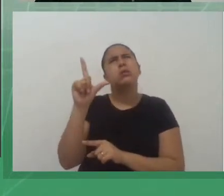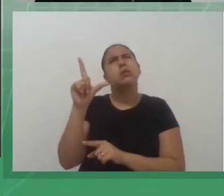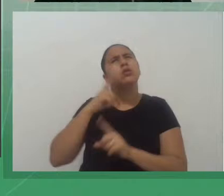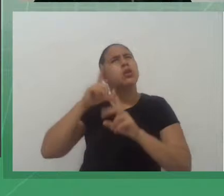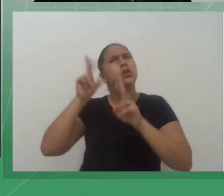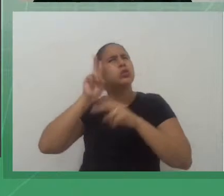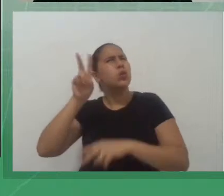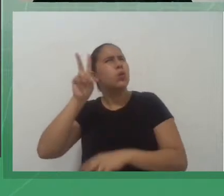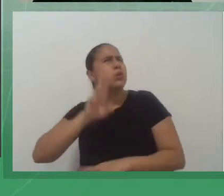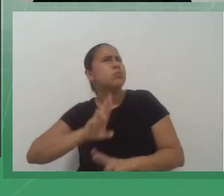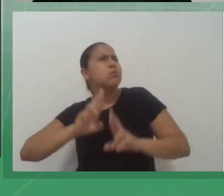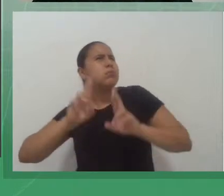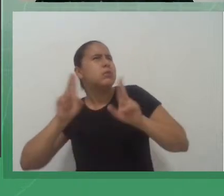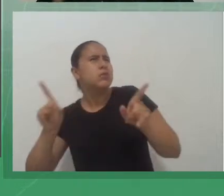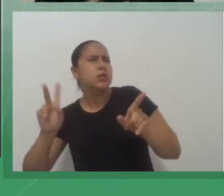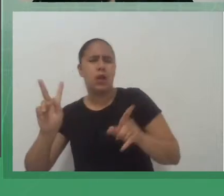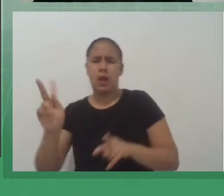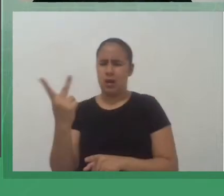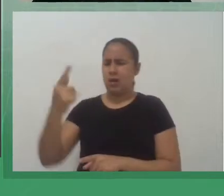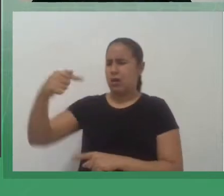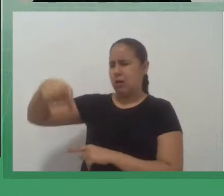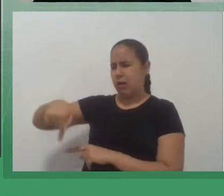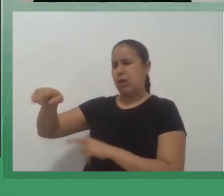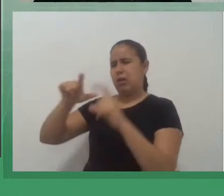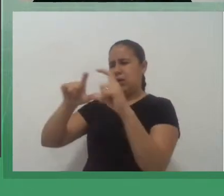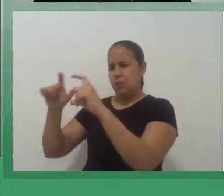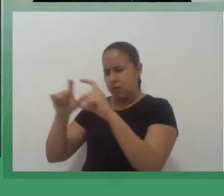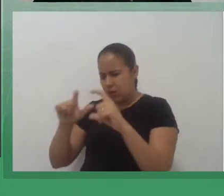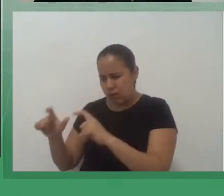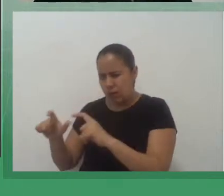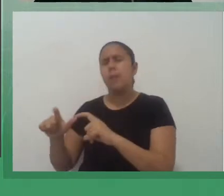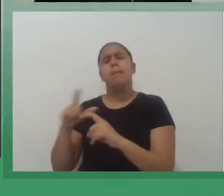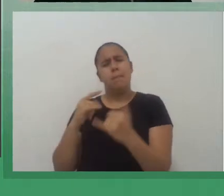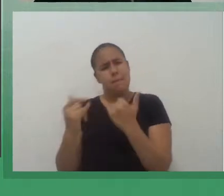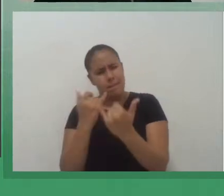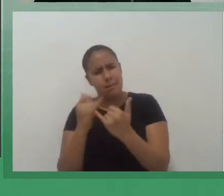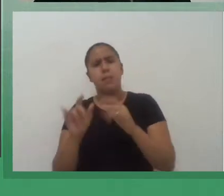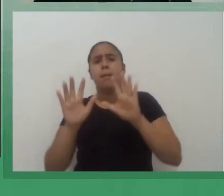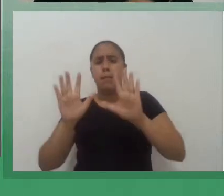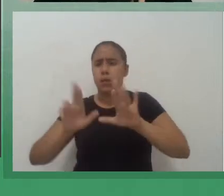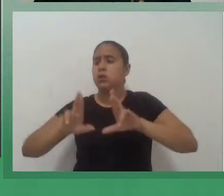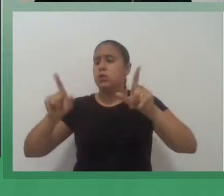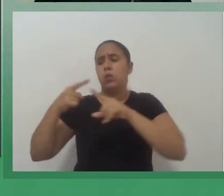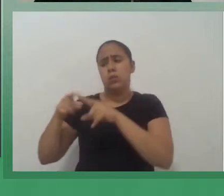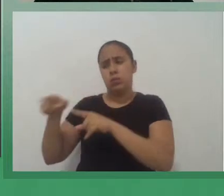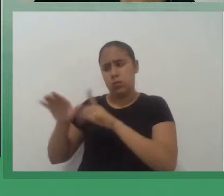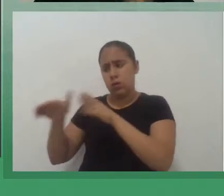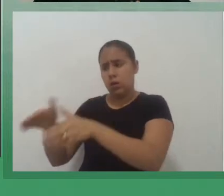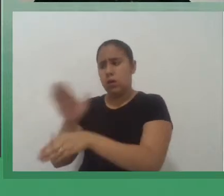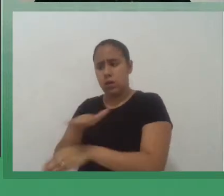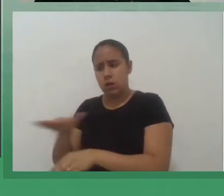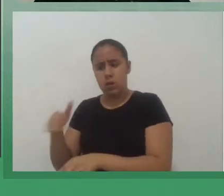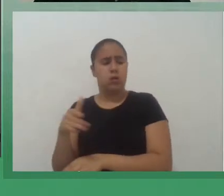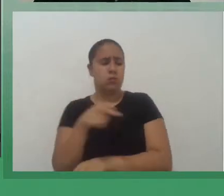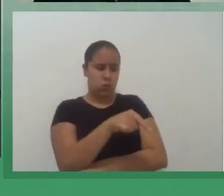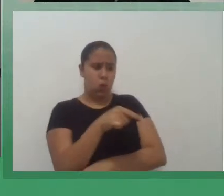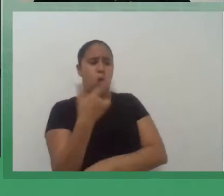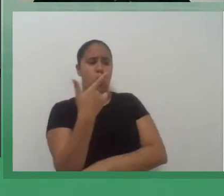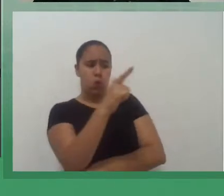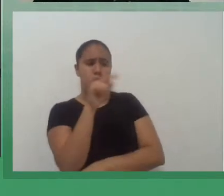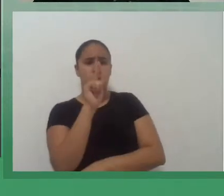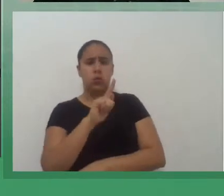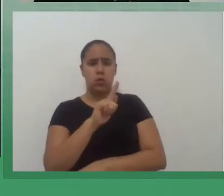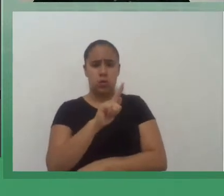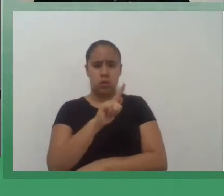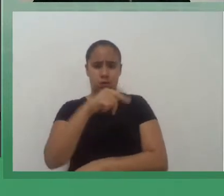forma específica. Mas existem semelhanças, certamente. E aí, professor, só poderia retomar o